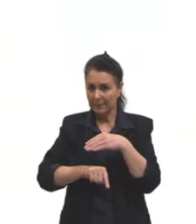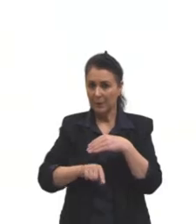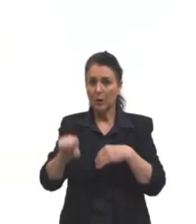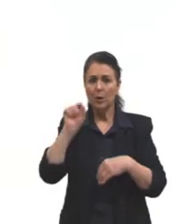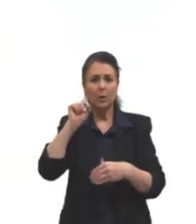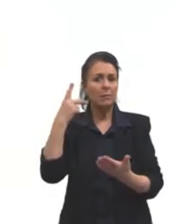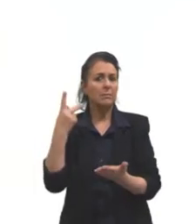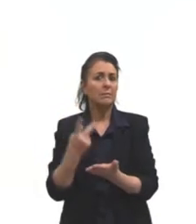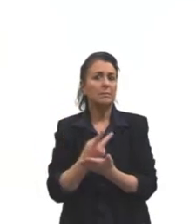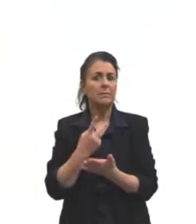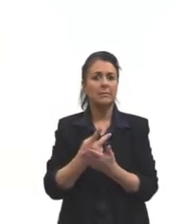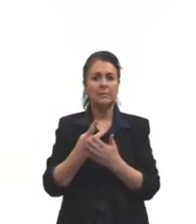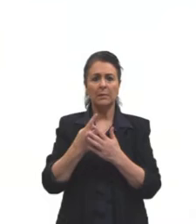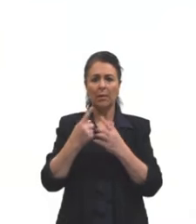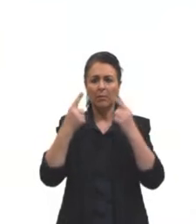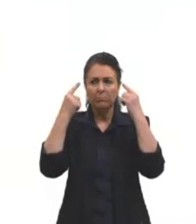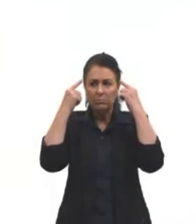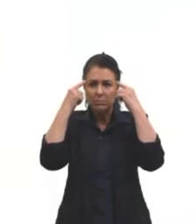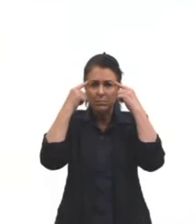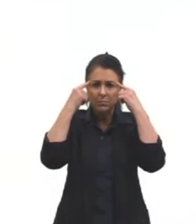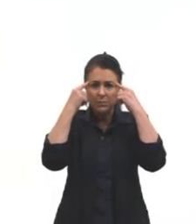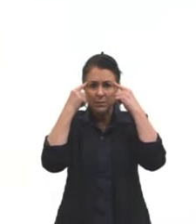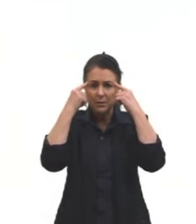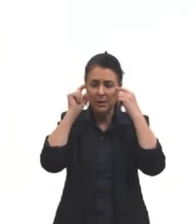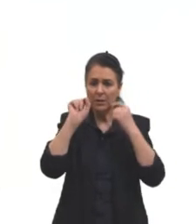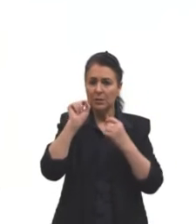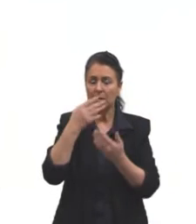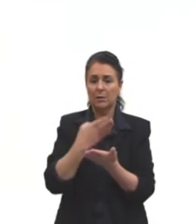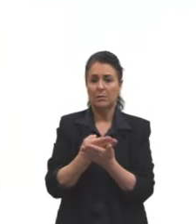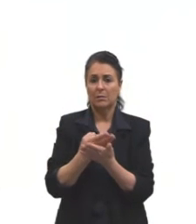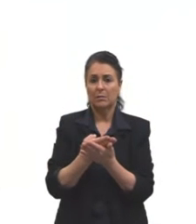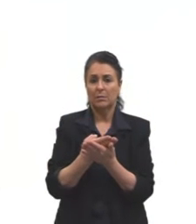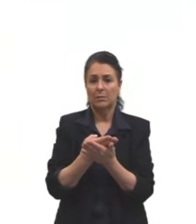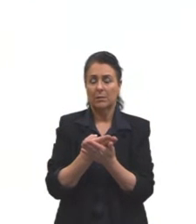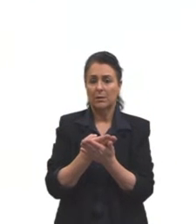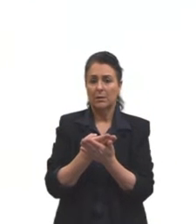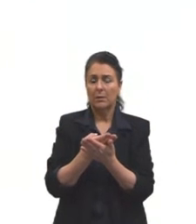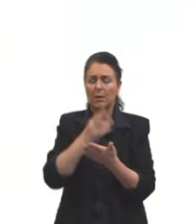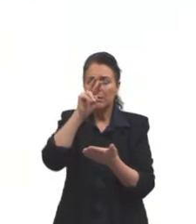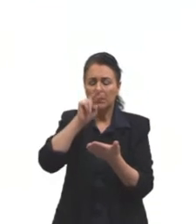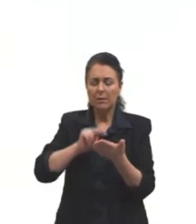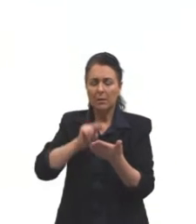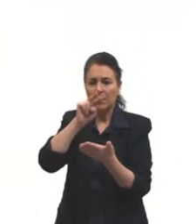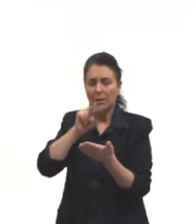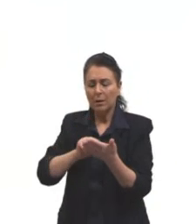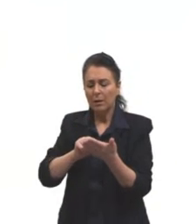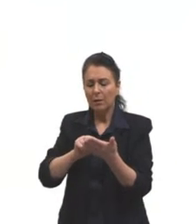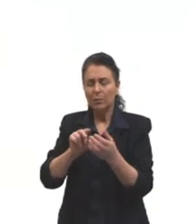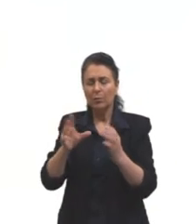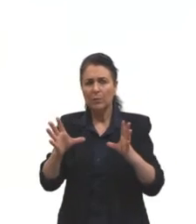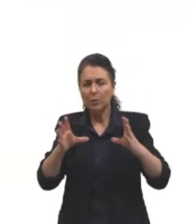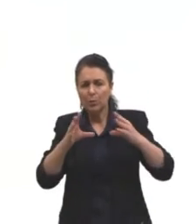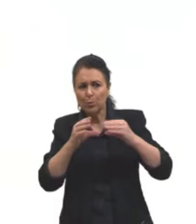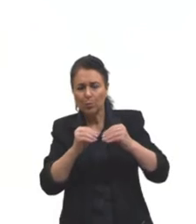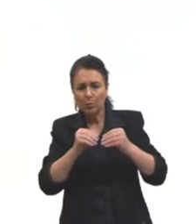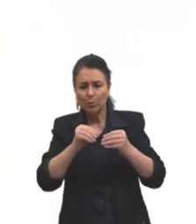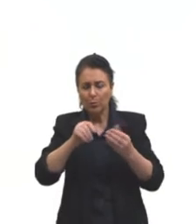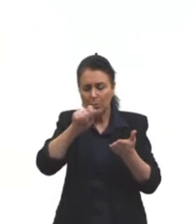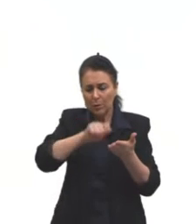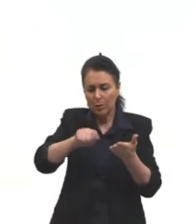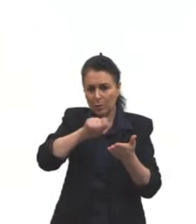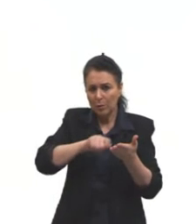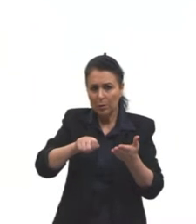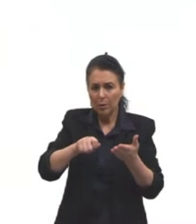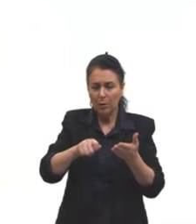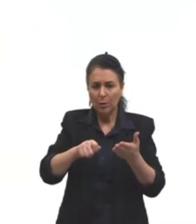que acontece na cabecinha de vocês aí que estão estudando? Vocês estão aí lendo, fazendo resumo, fazendo anotação, assistindo